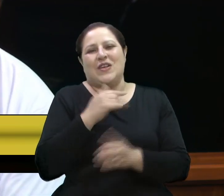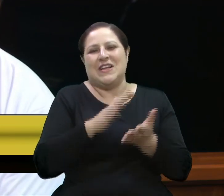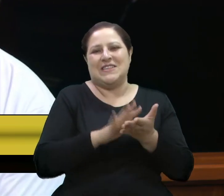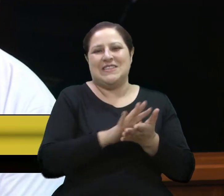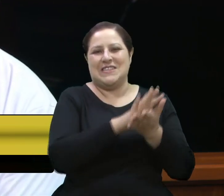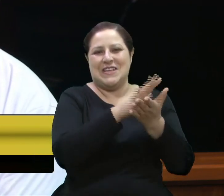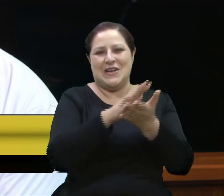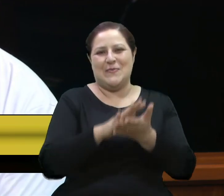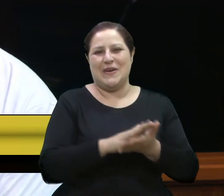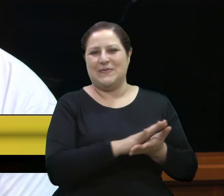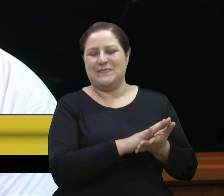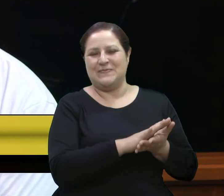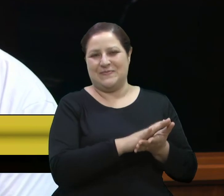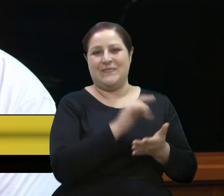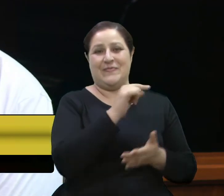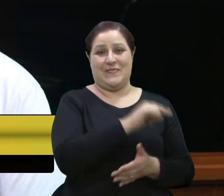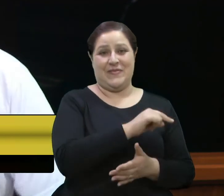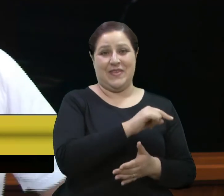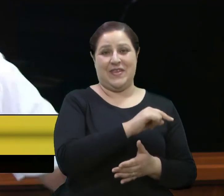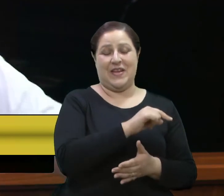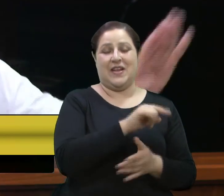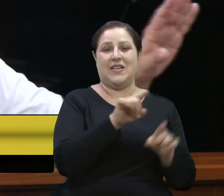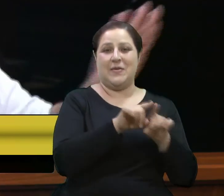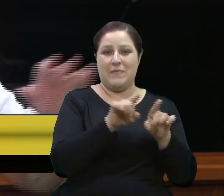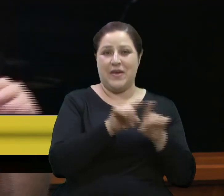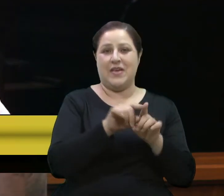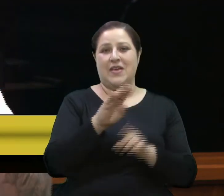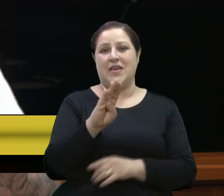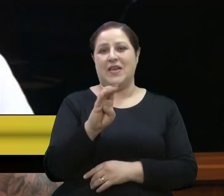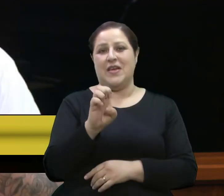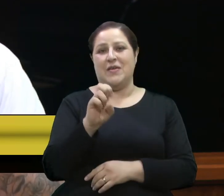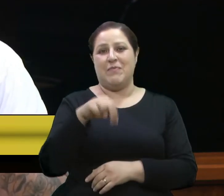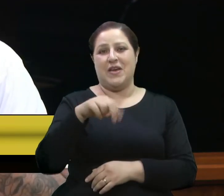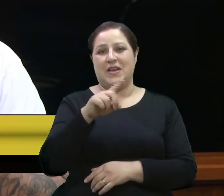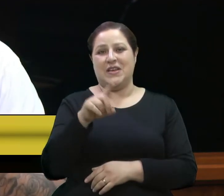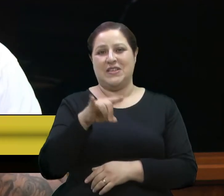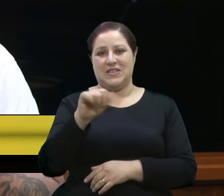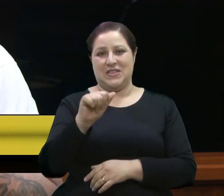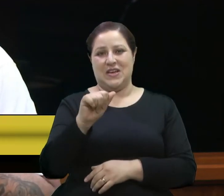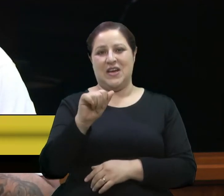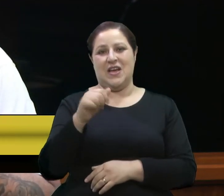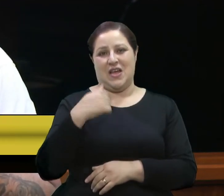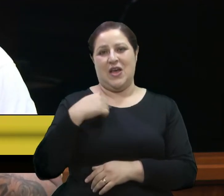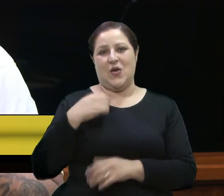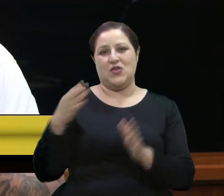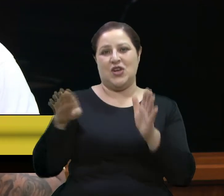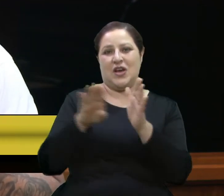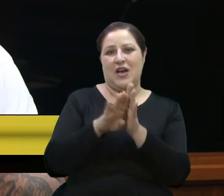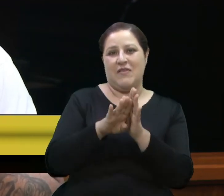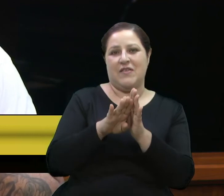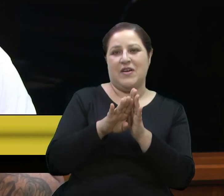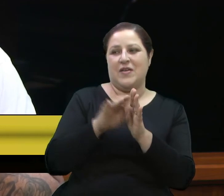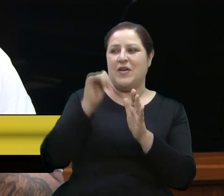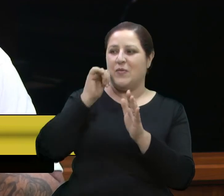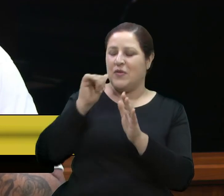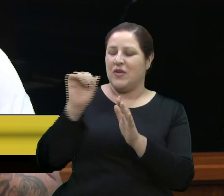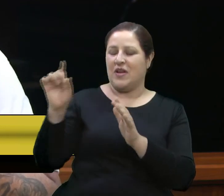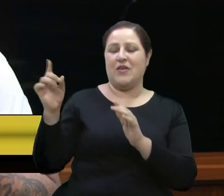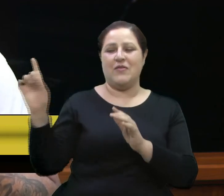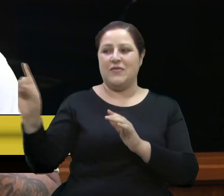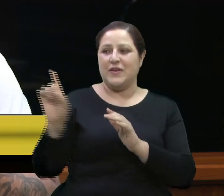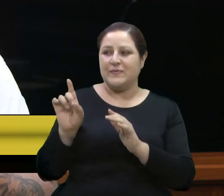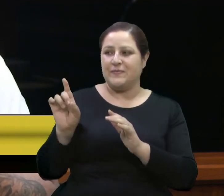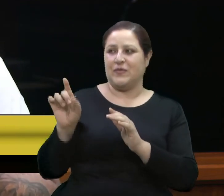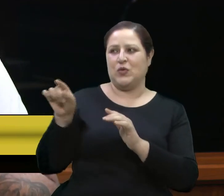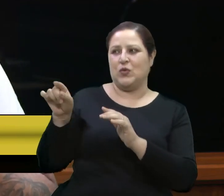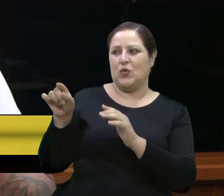a Dona Belinha benzia. Várias vezes eu chegava lá na Jussara e ela já descia, ela me dizia, tu está carregado, meu filho, vou te